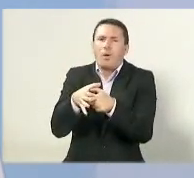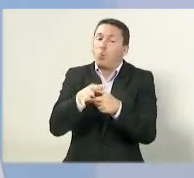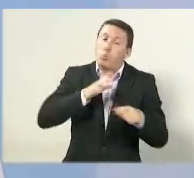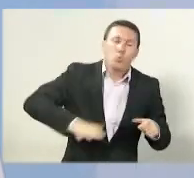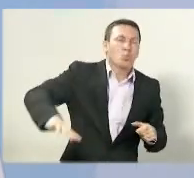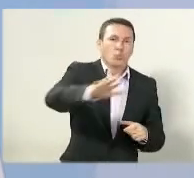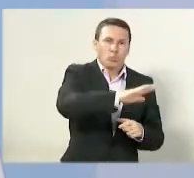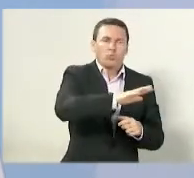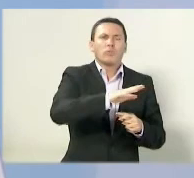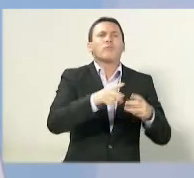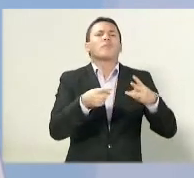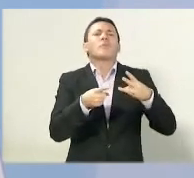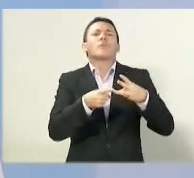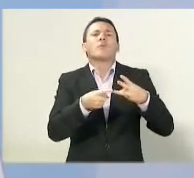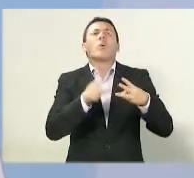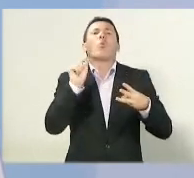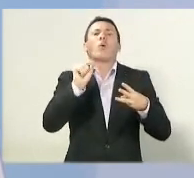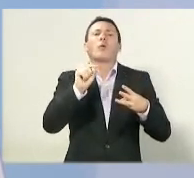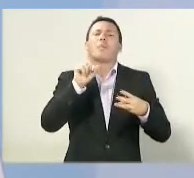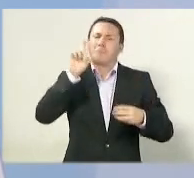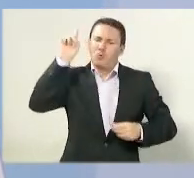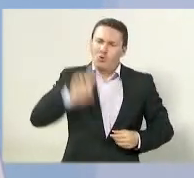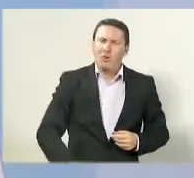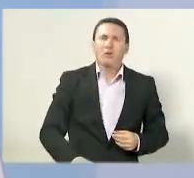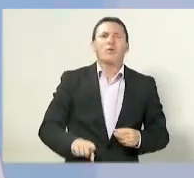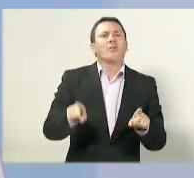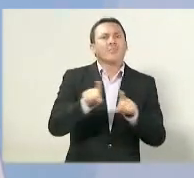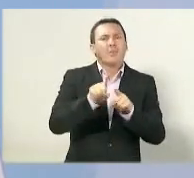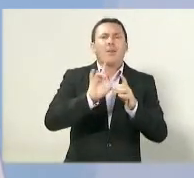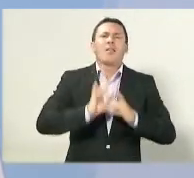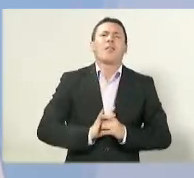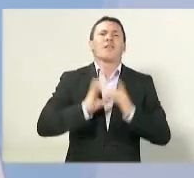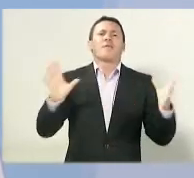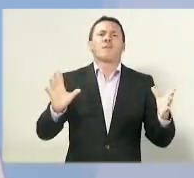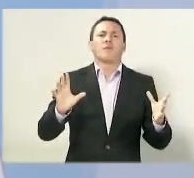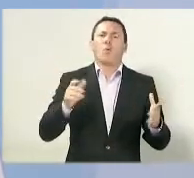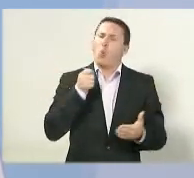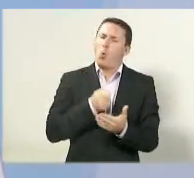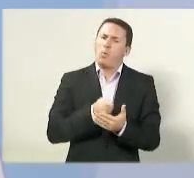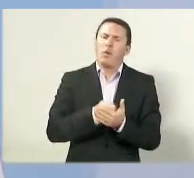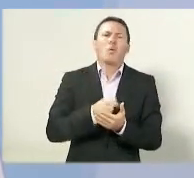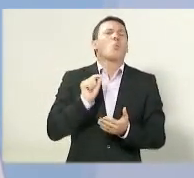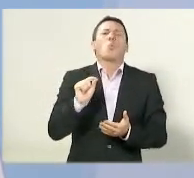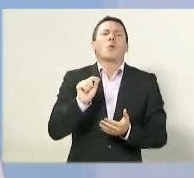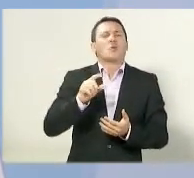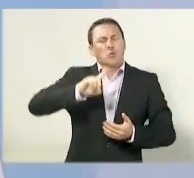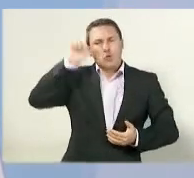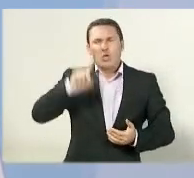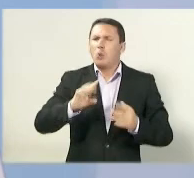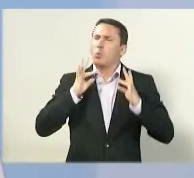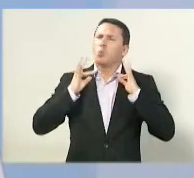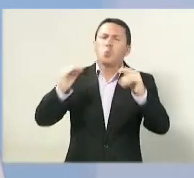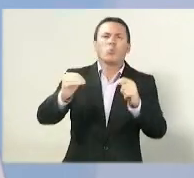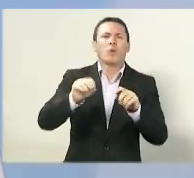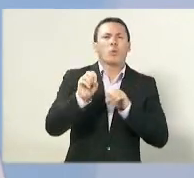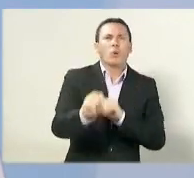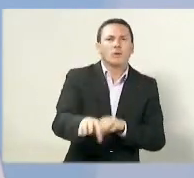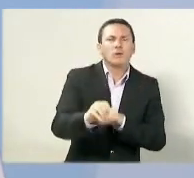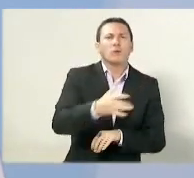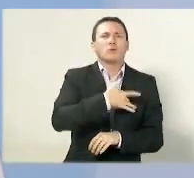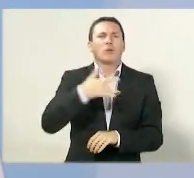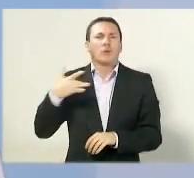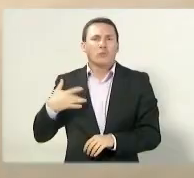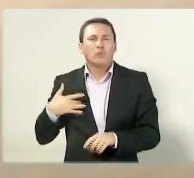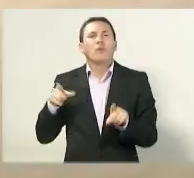onde defendemos mais direitos no âmbito da educação, da saúde e da mobilidade urbana. Portanto, há opção no Espírito